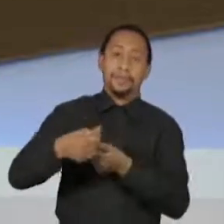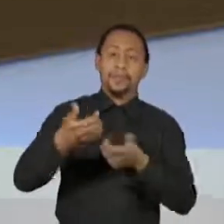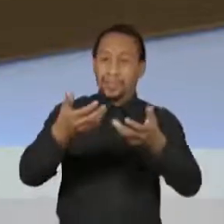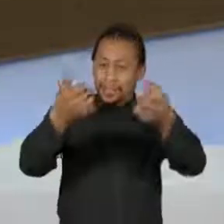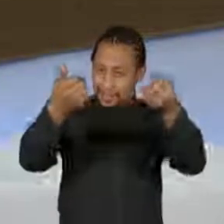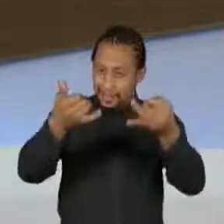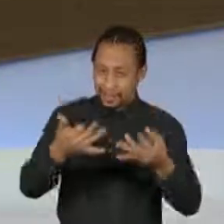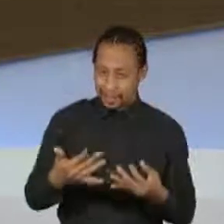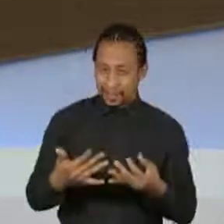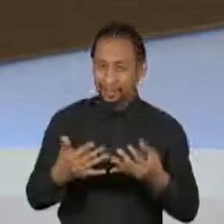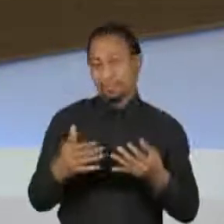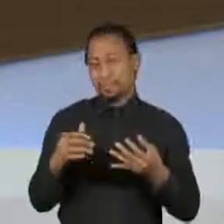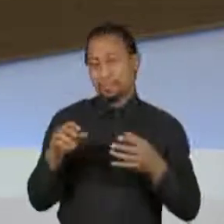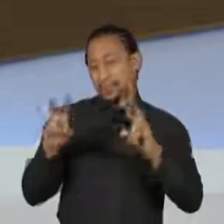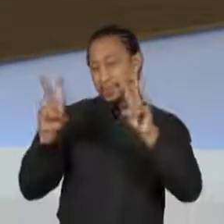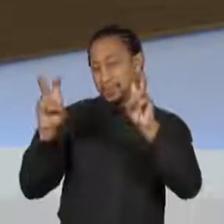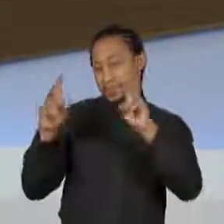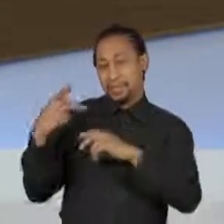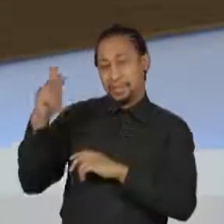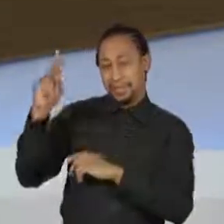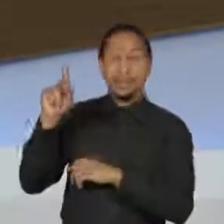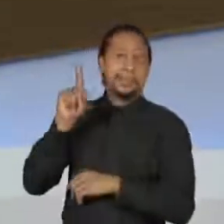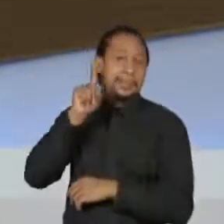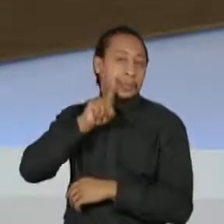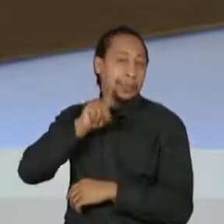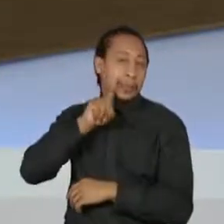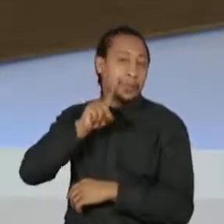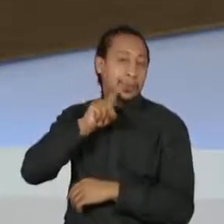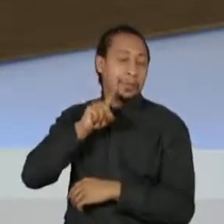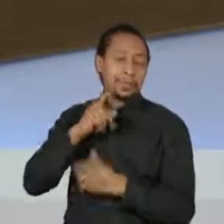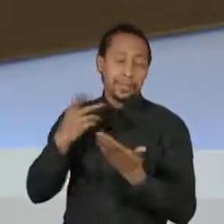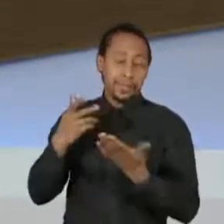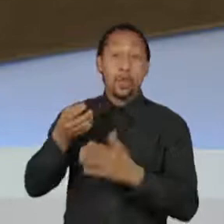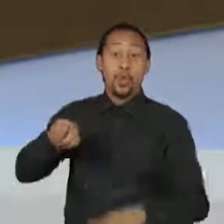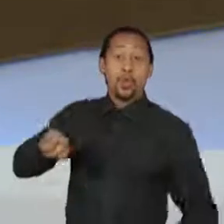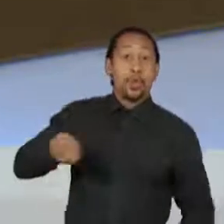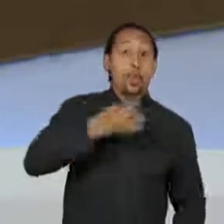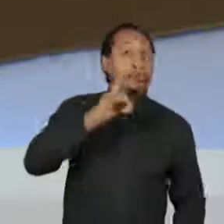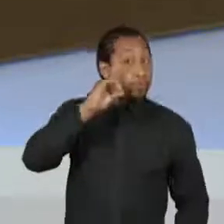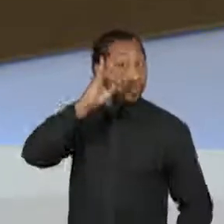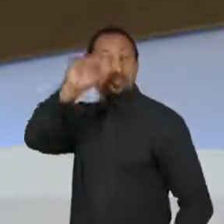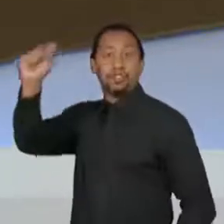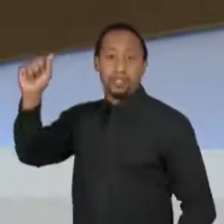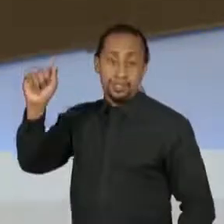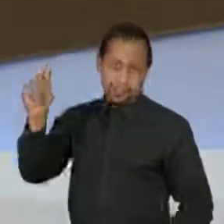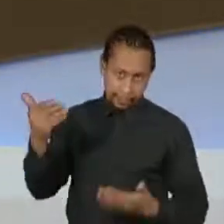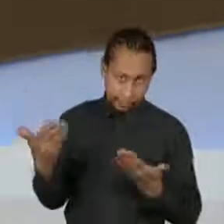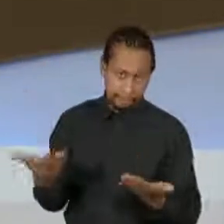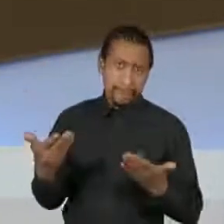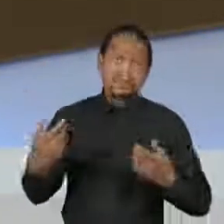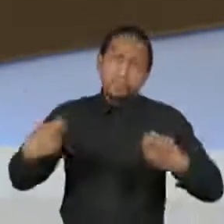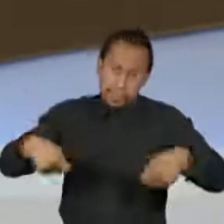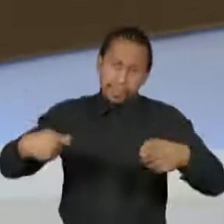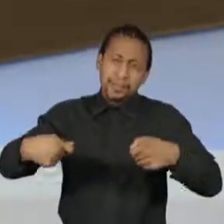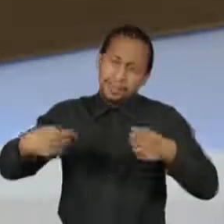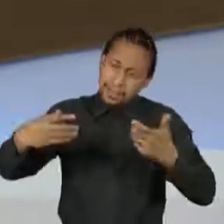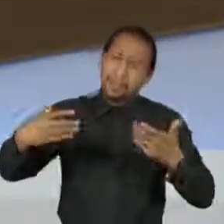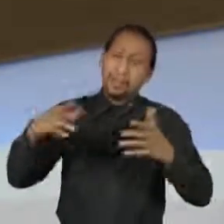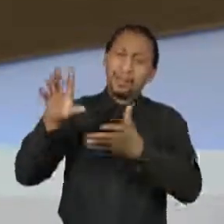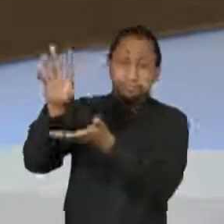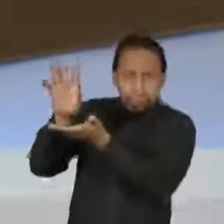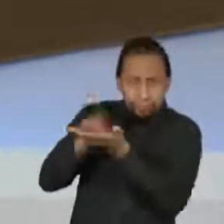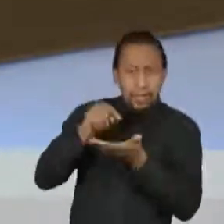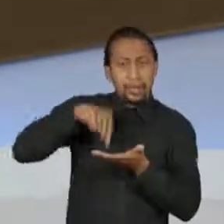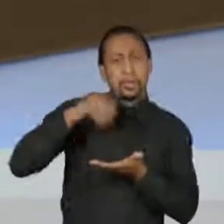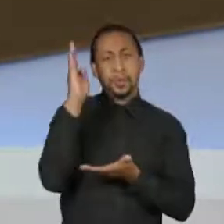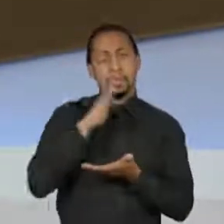americano. Propor uma tropicalização desse New Deal americano para uma reconstrução do nosso sistema econômico. De que forma a gente pode